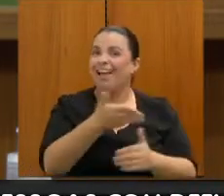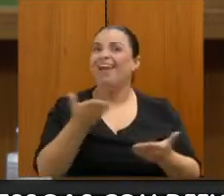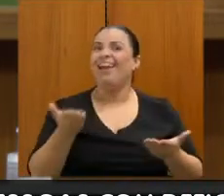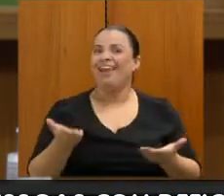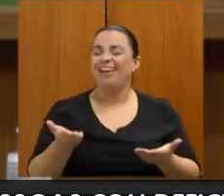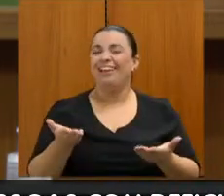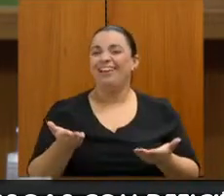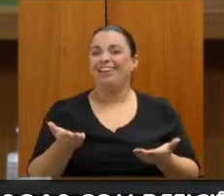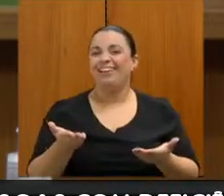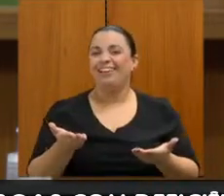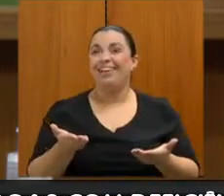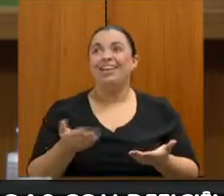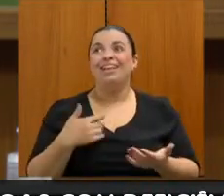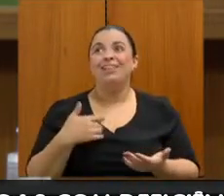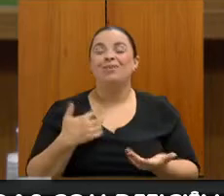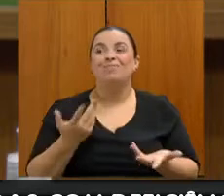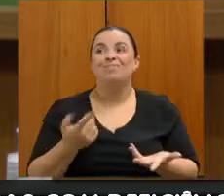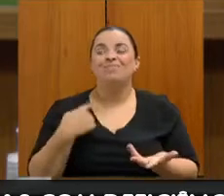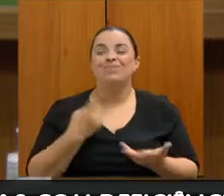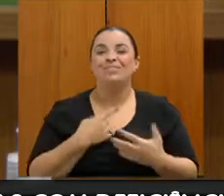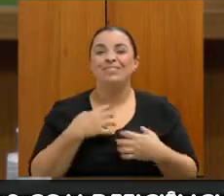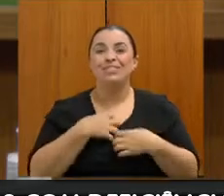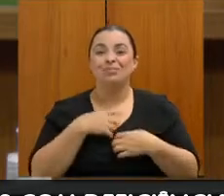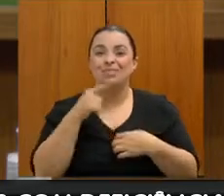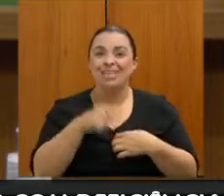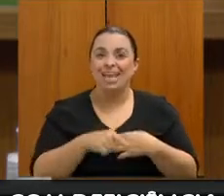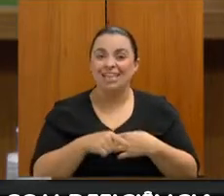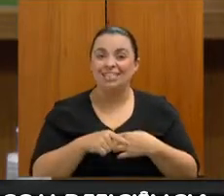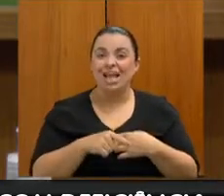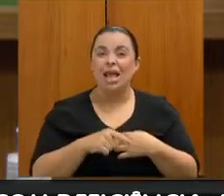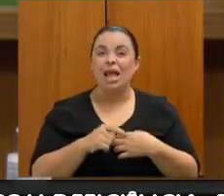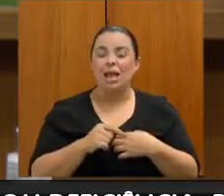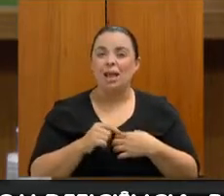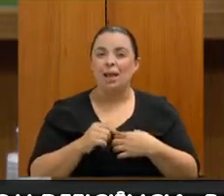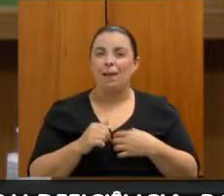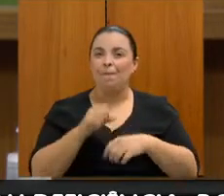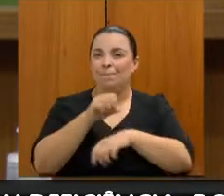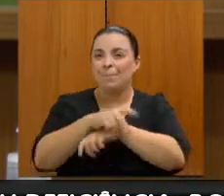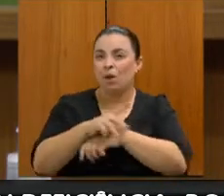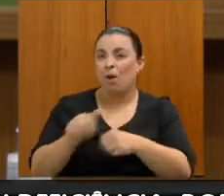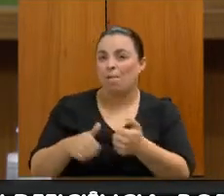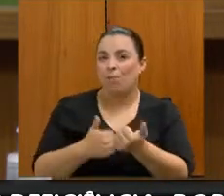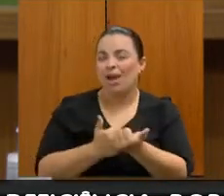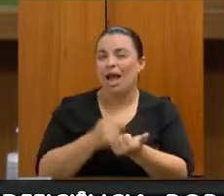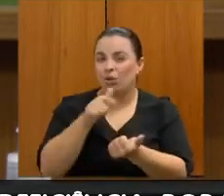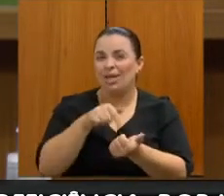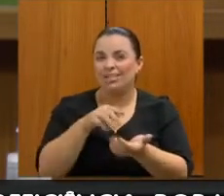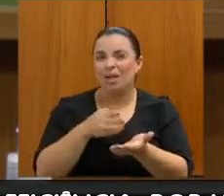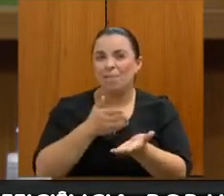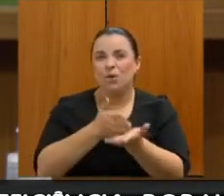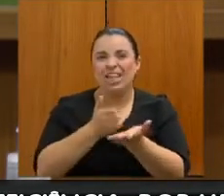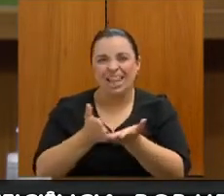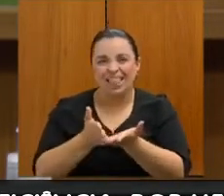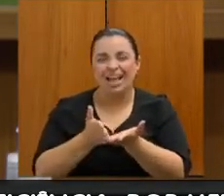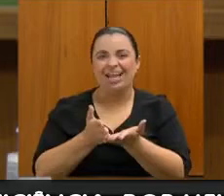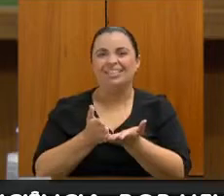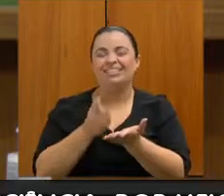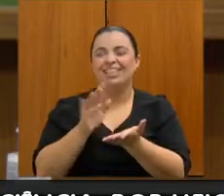E a gente tem sentido que o emprego apoiado, essa modalidade de emprego apoiado, que nada mais é